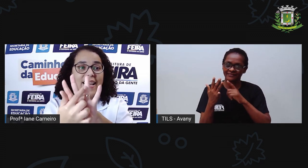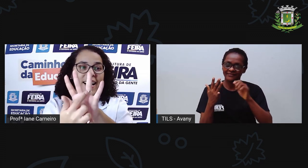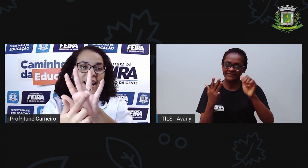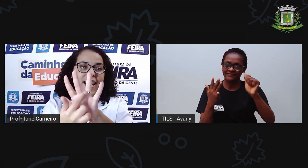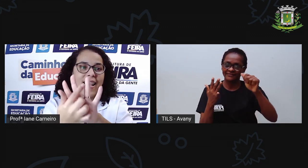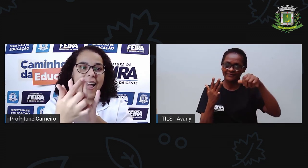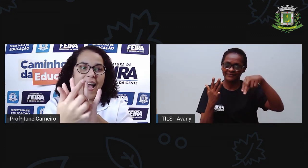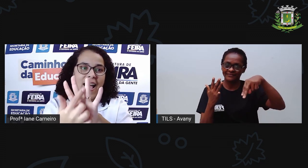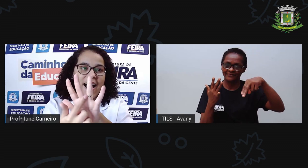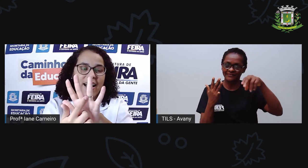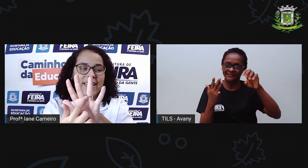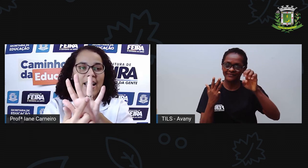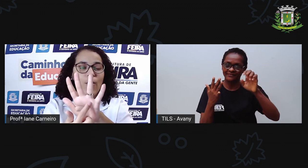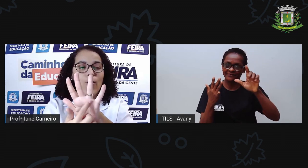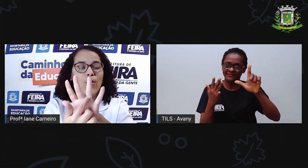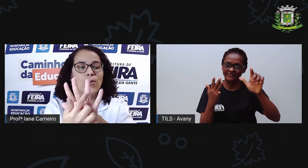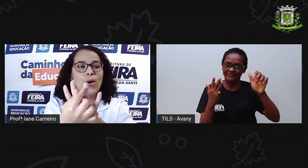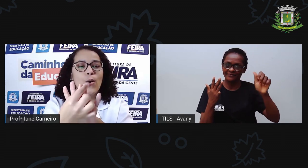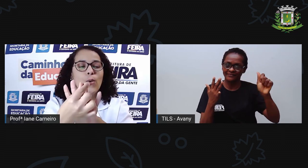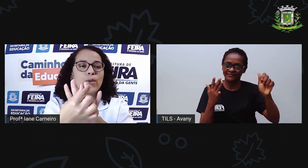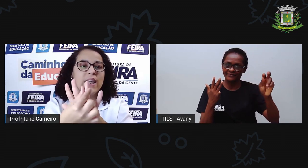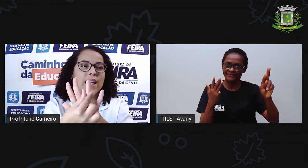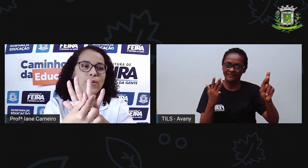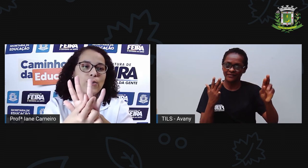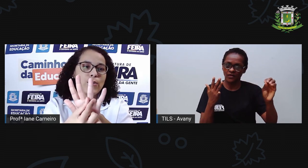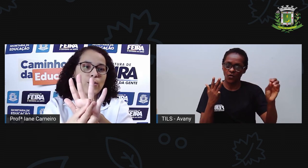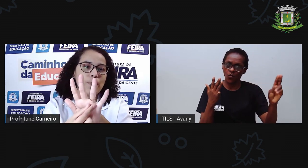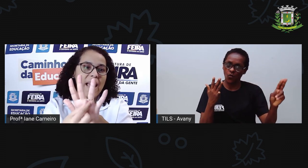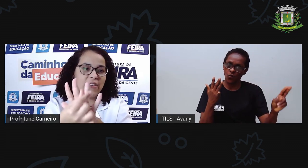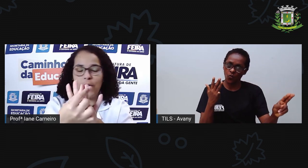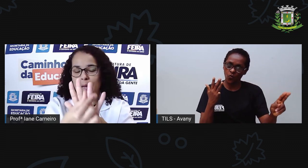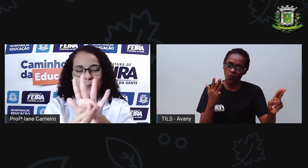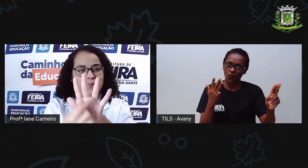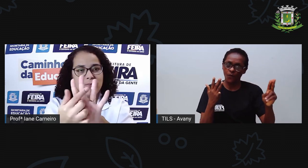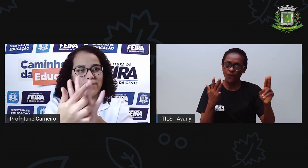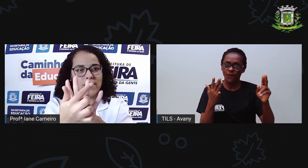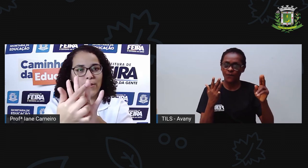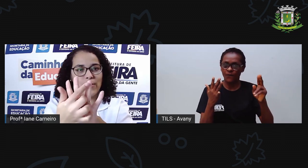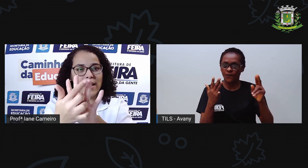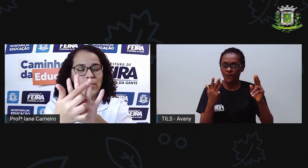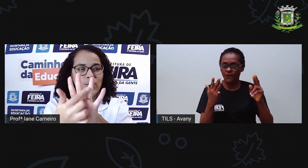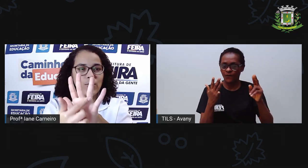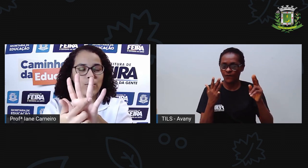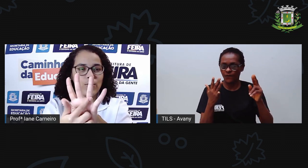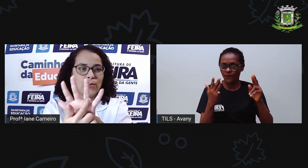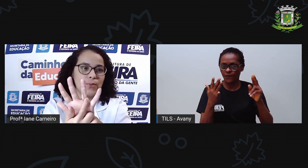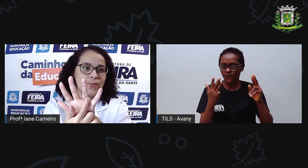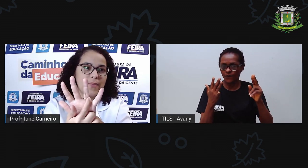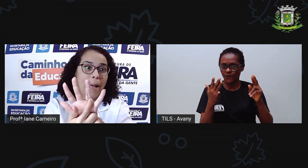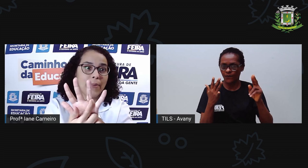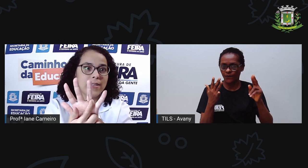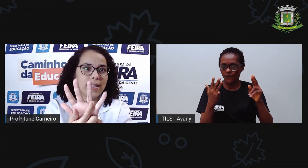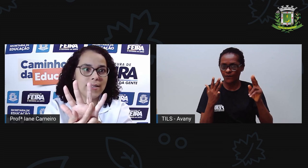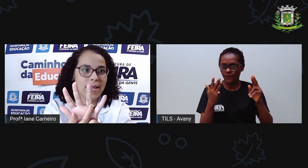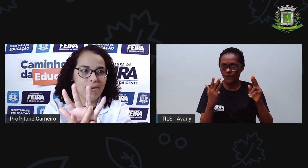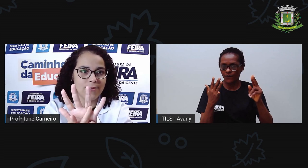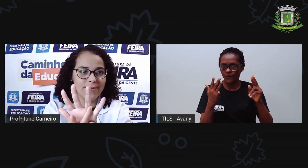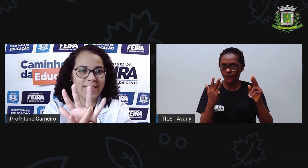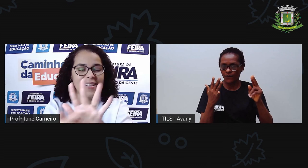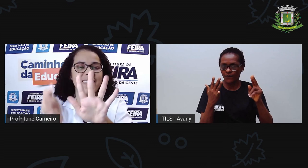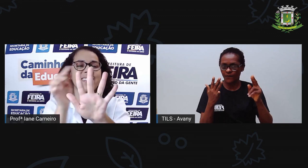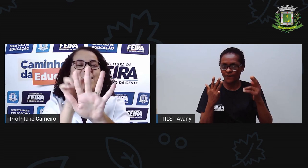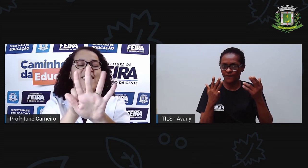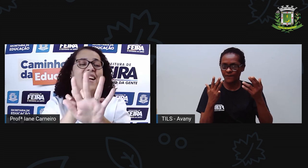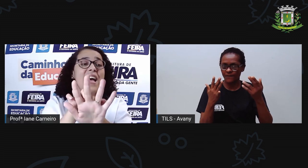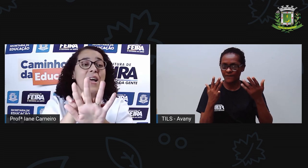anelar, né? Ou o dedo médio, o dedo... a pró esqueceu.